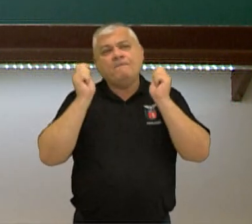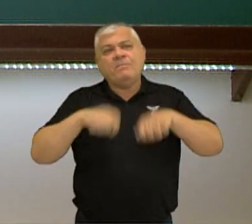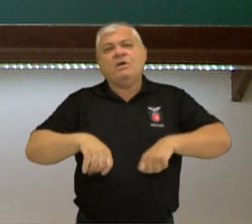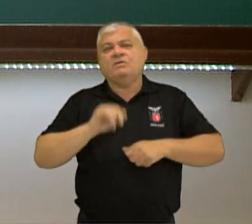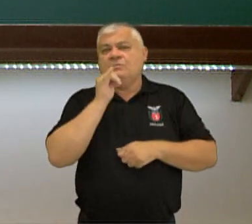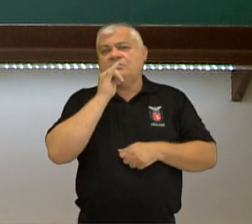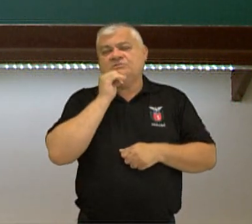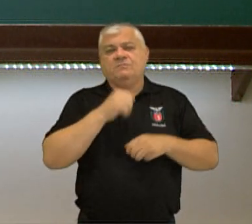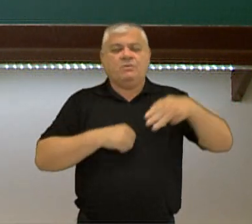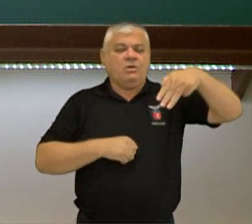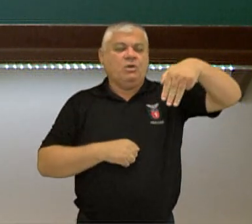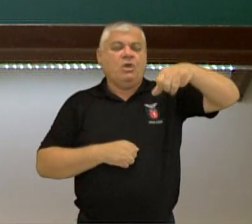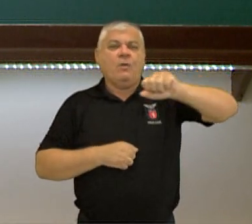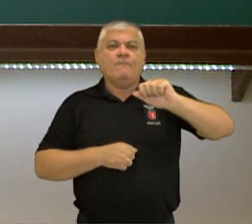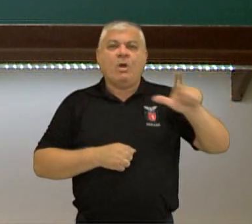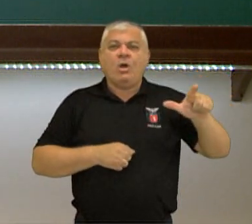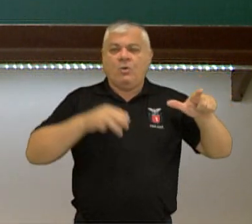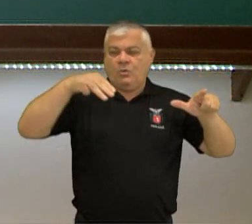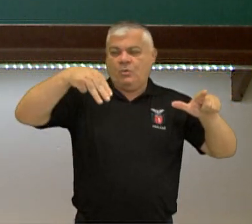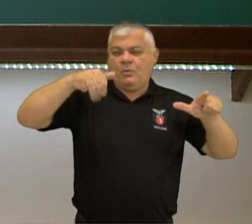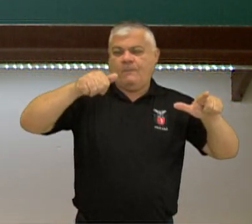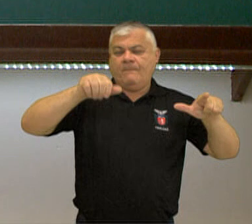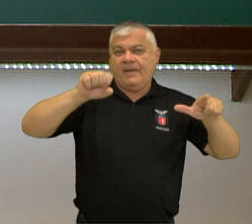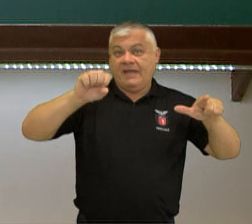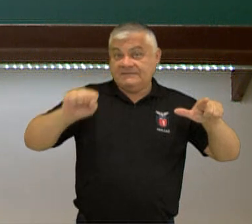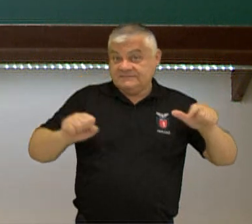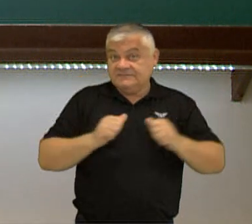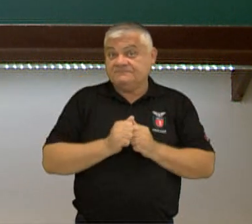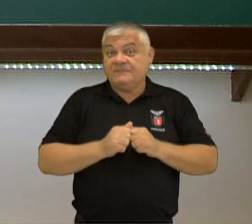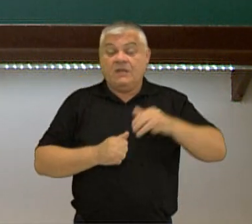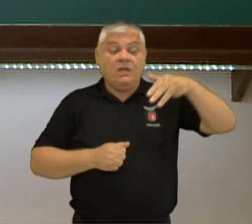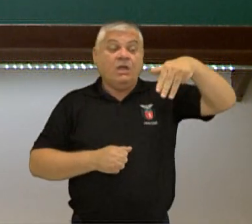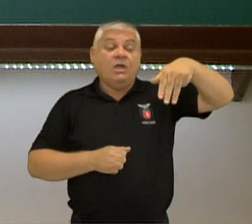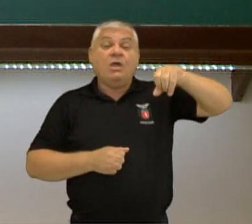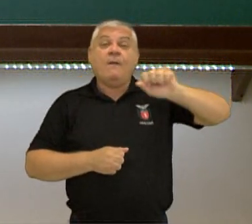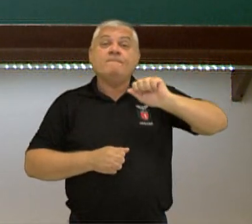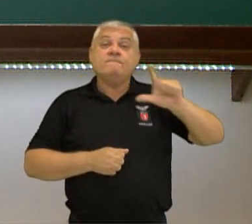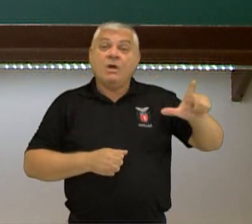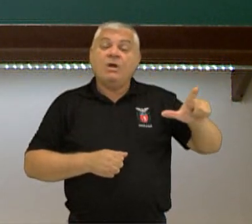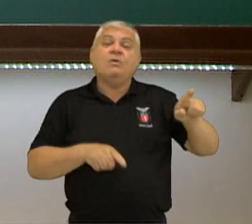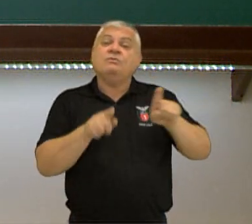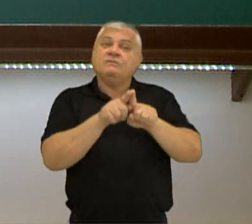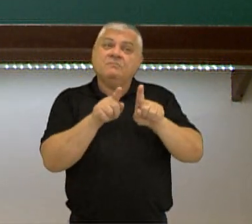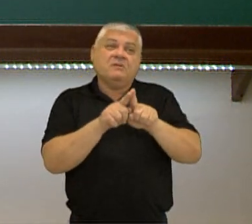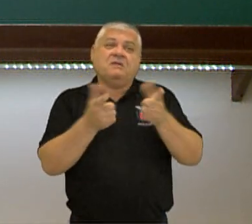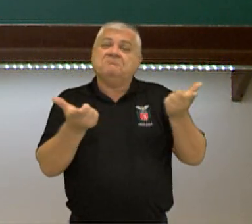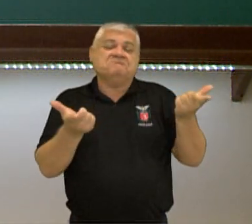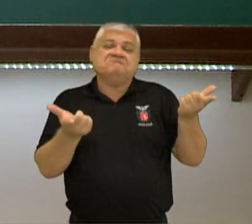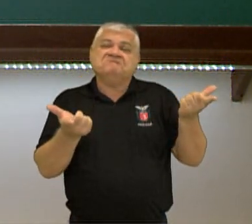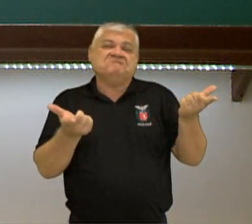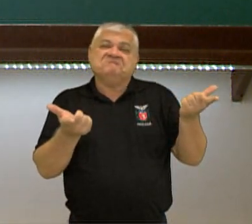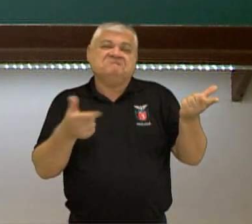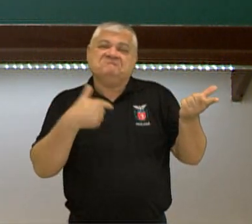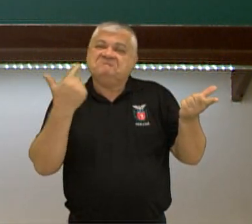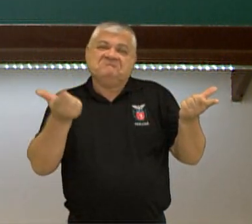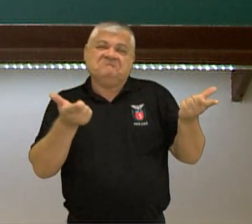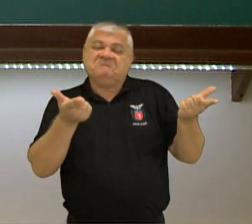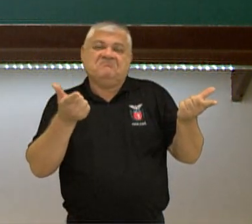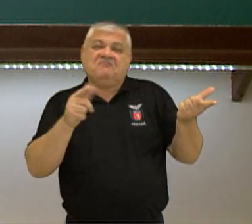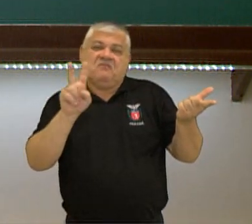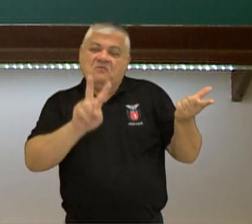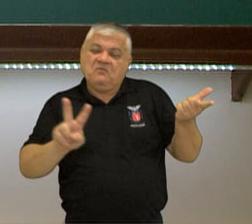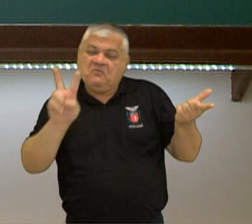mol e massa molar, eu posso ter mol e constante de Avogadro, posso ter mol e